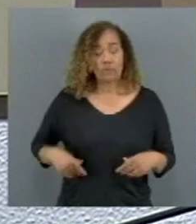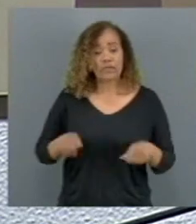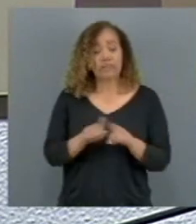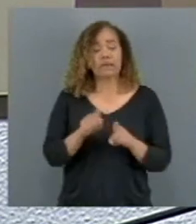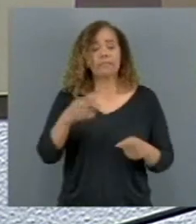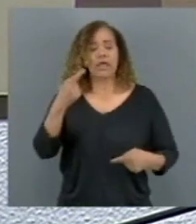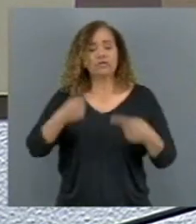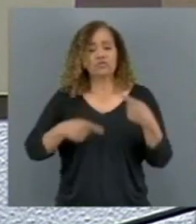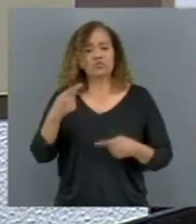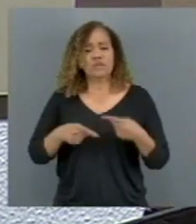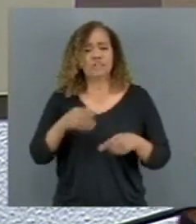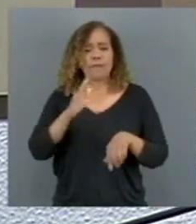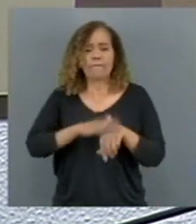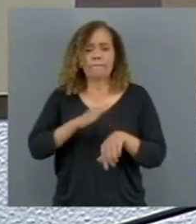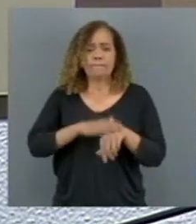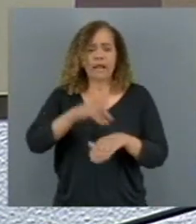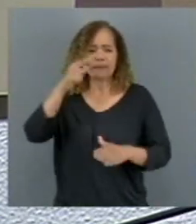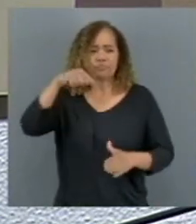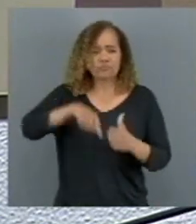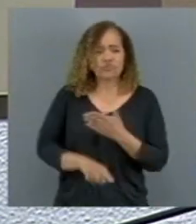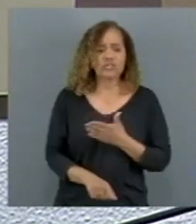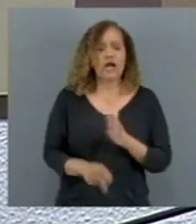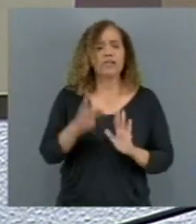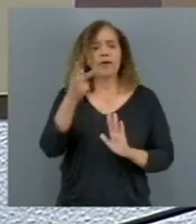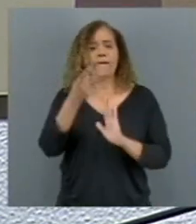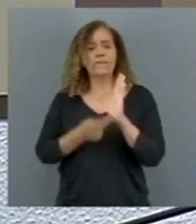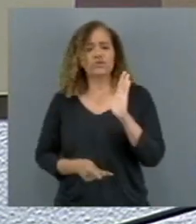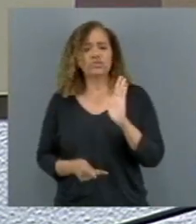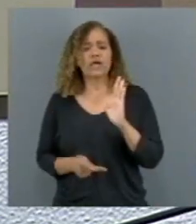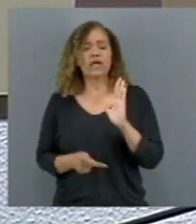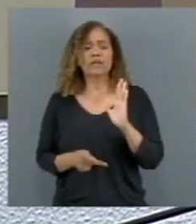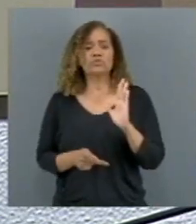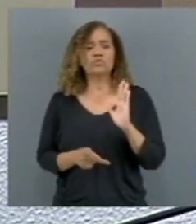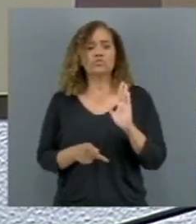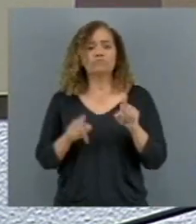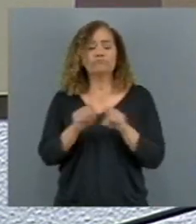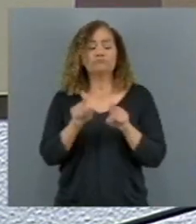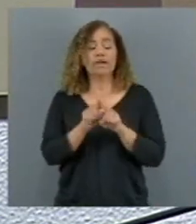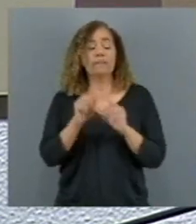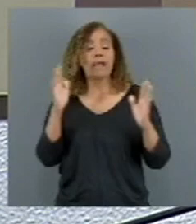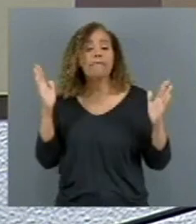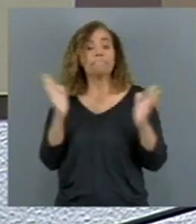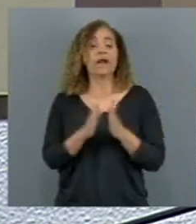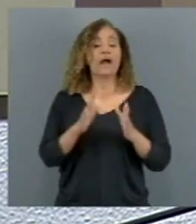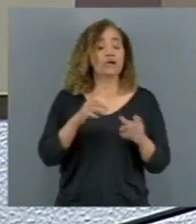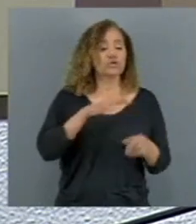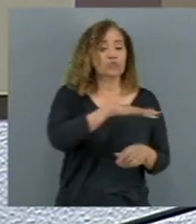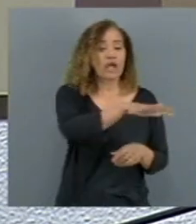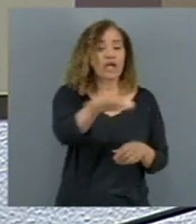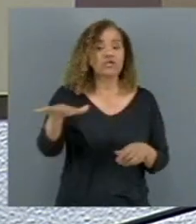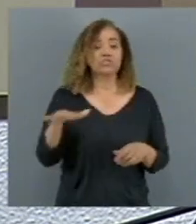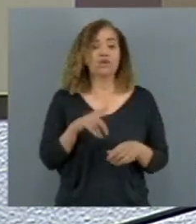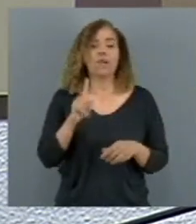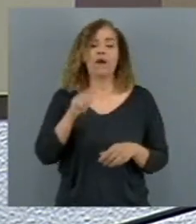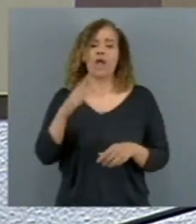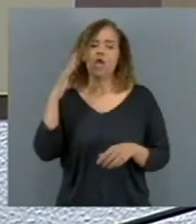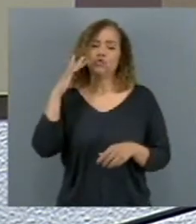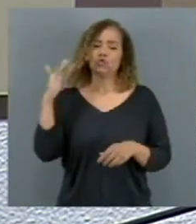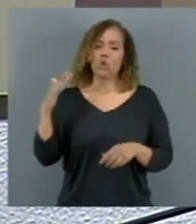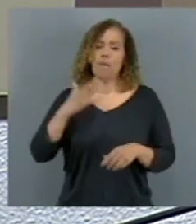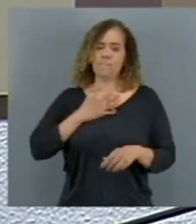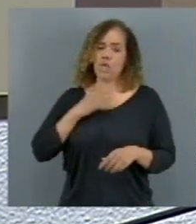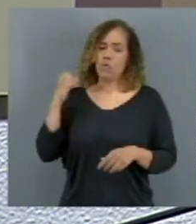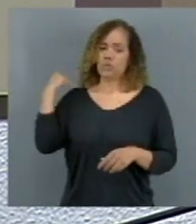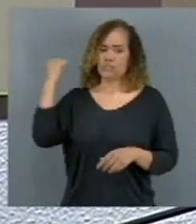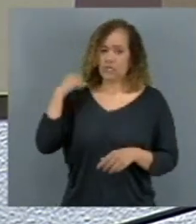discussão aprofundada sobre o projeto e seu impacto na região. É um sonho meu, como